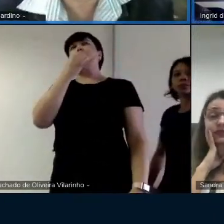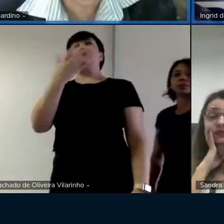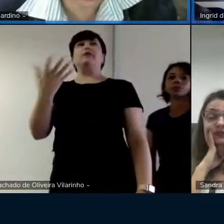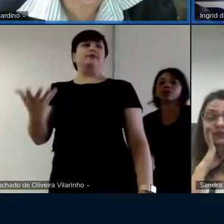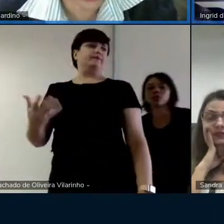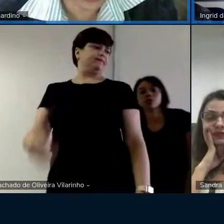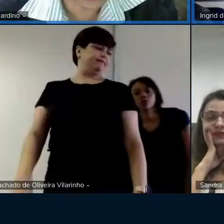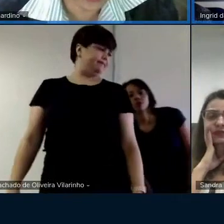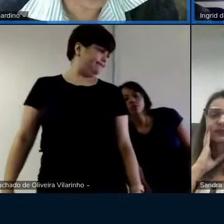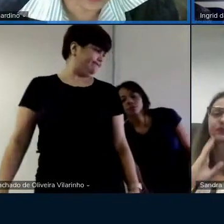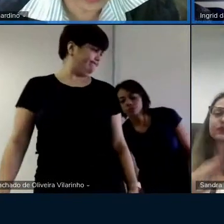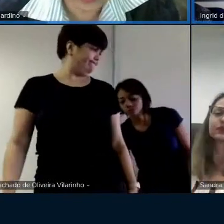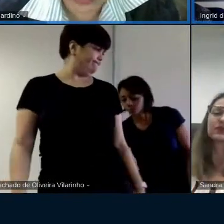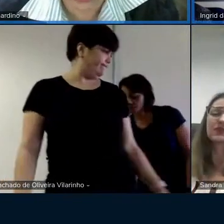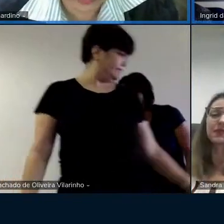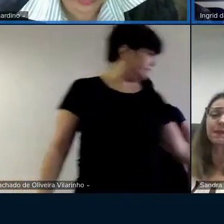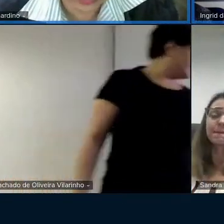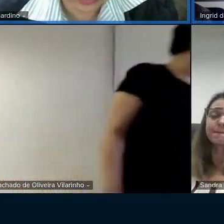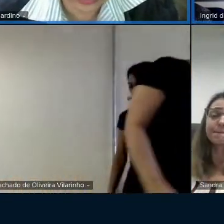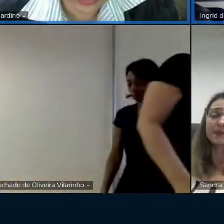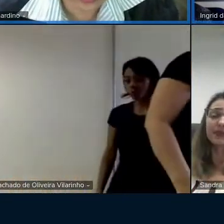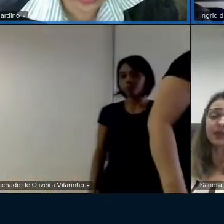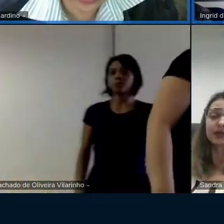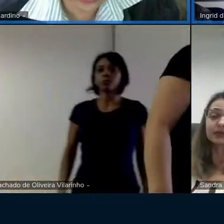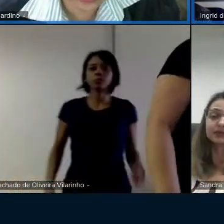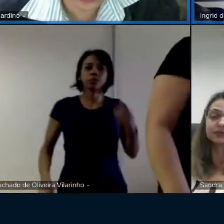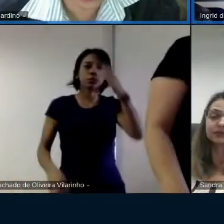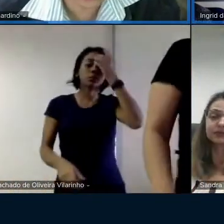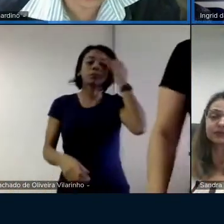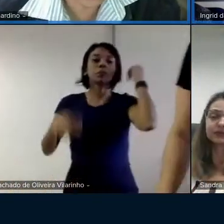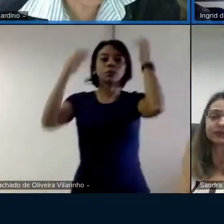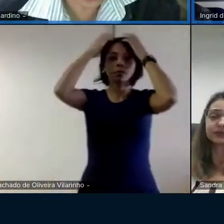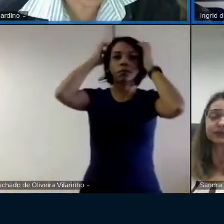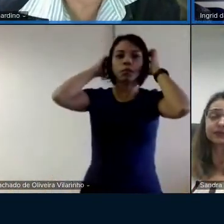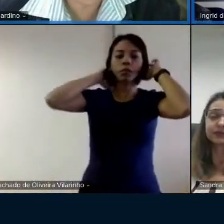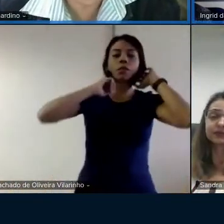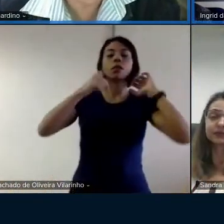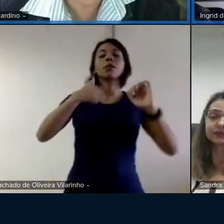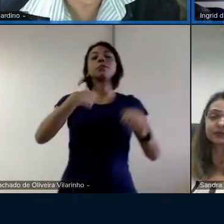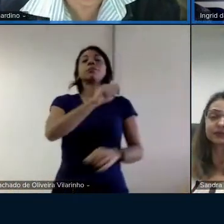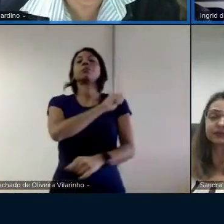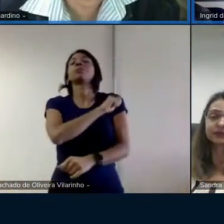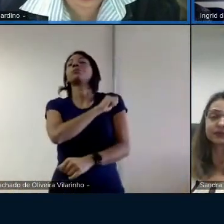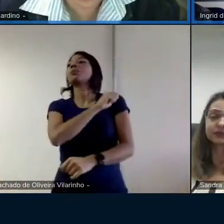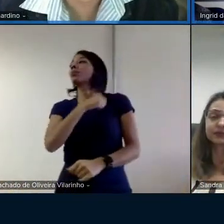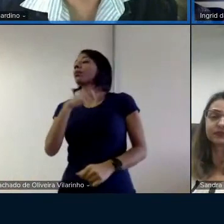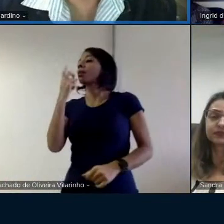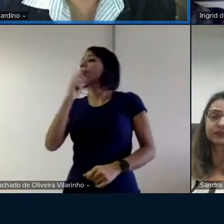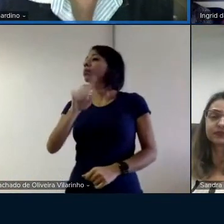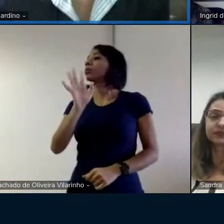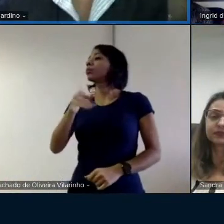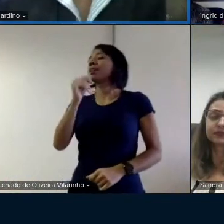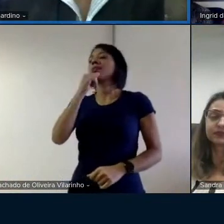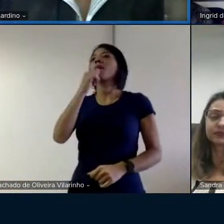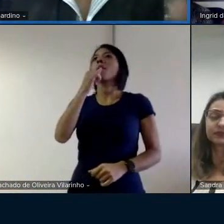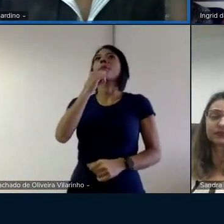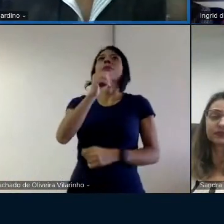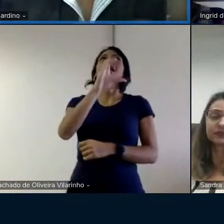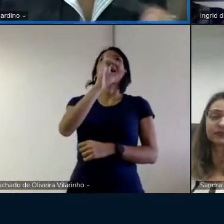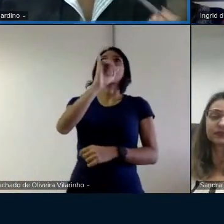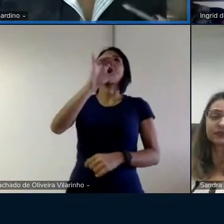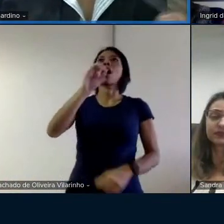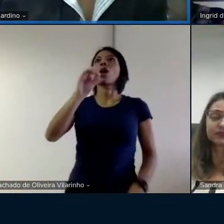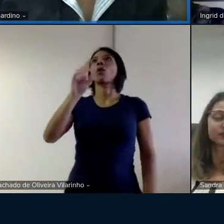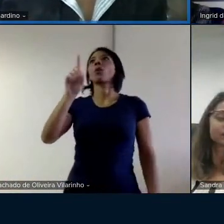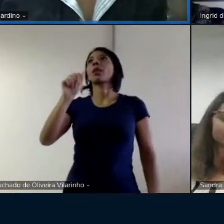cursos que eu dei pros meus alunos eu é eu caio da bicicleta todas as